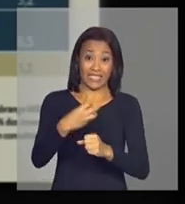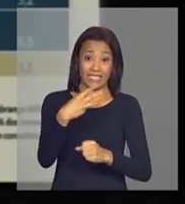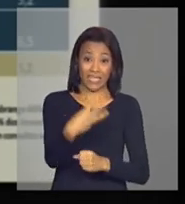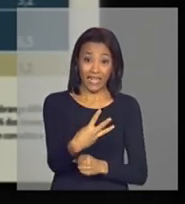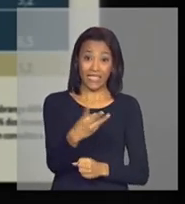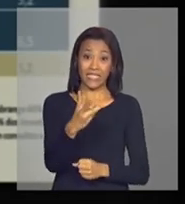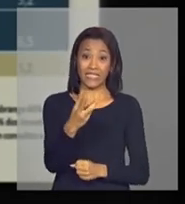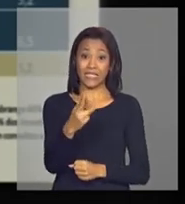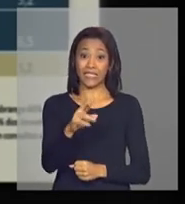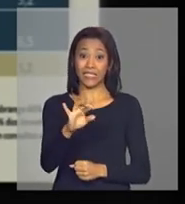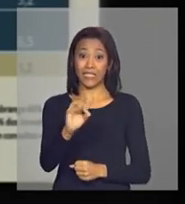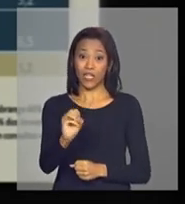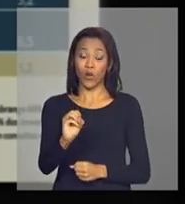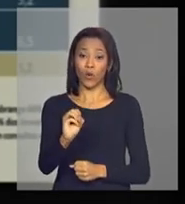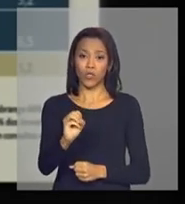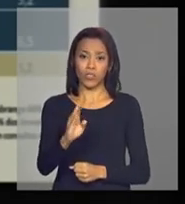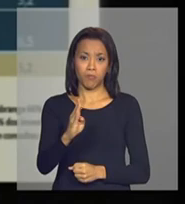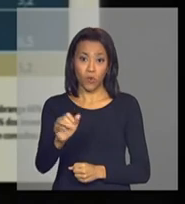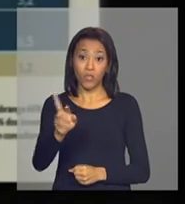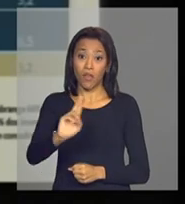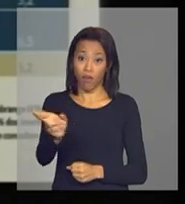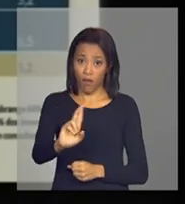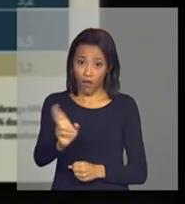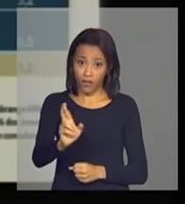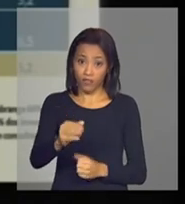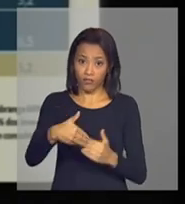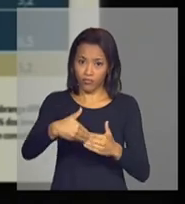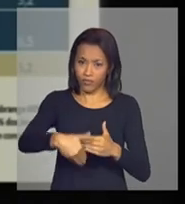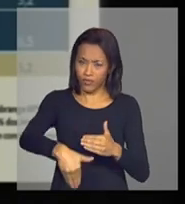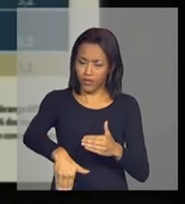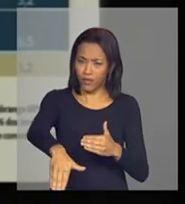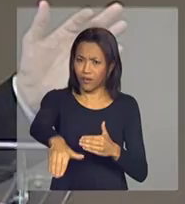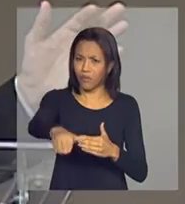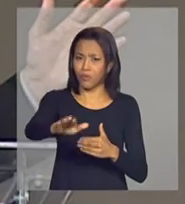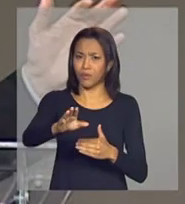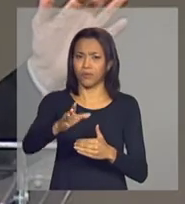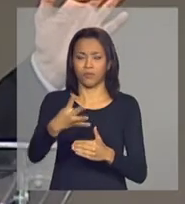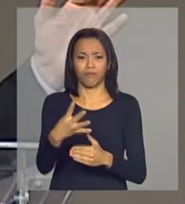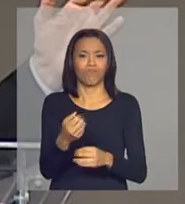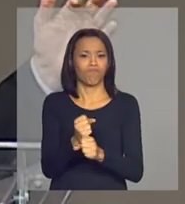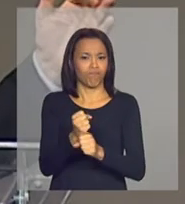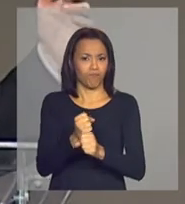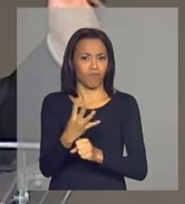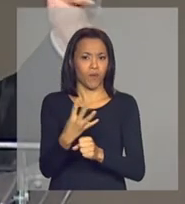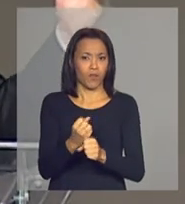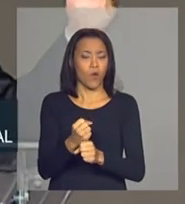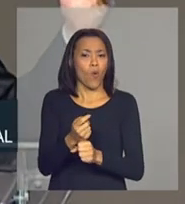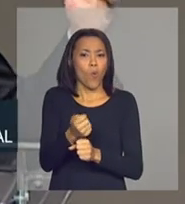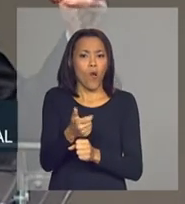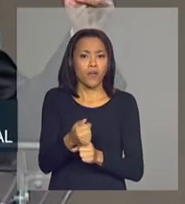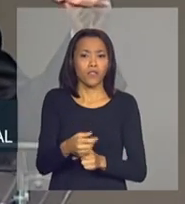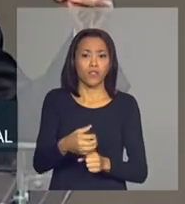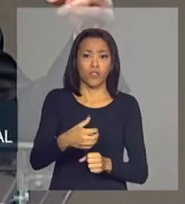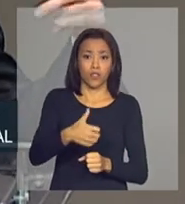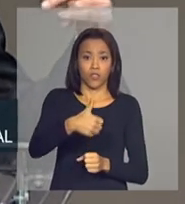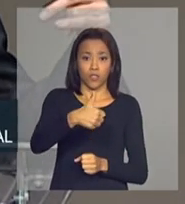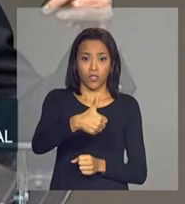bilhões de reais nos próximos quatro anos quase cerca de 900